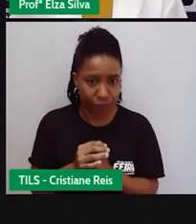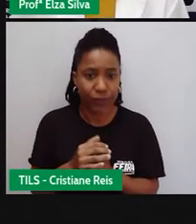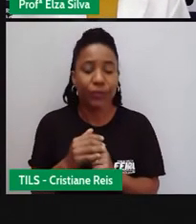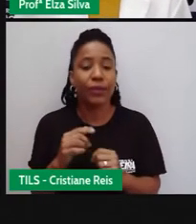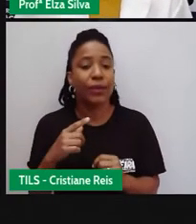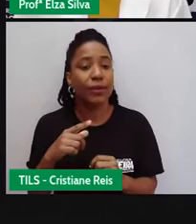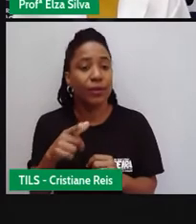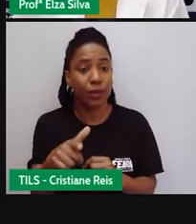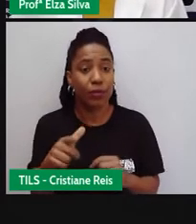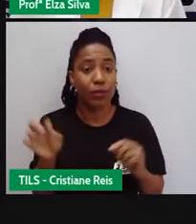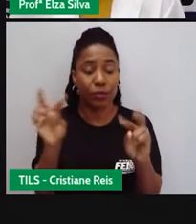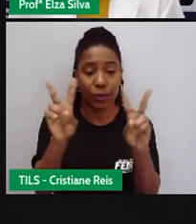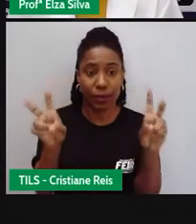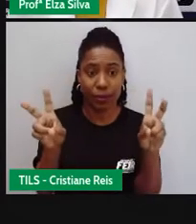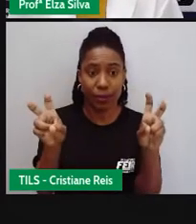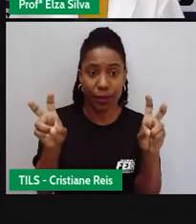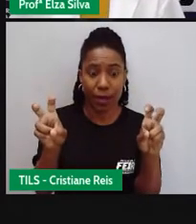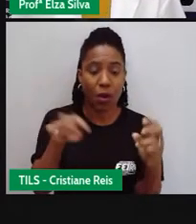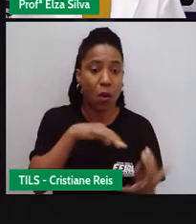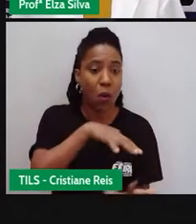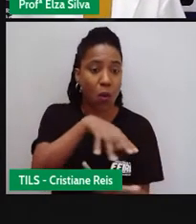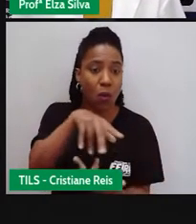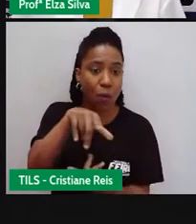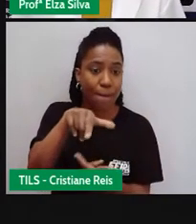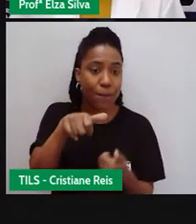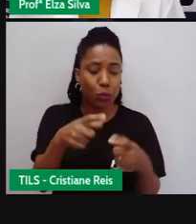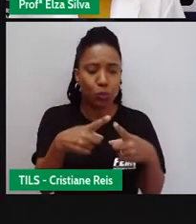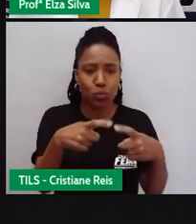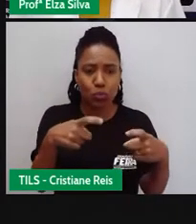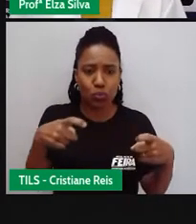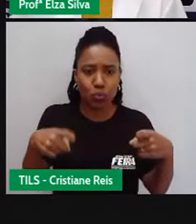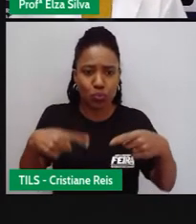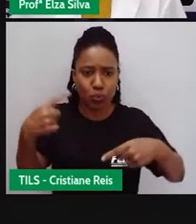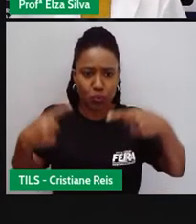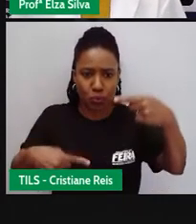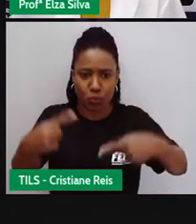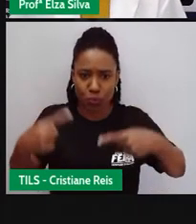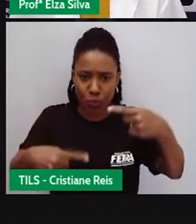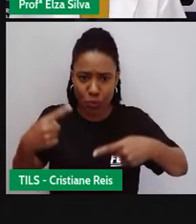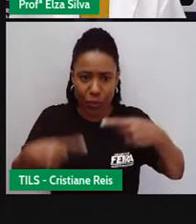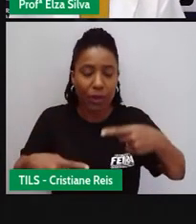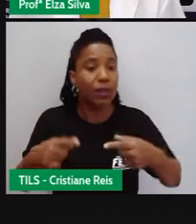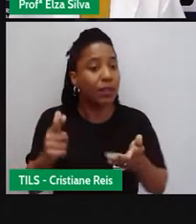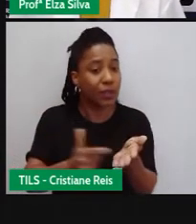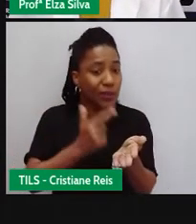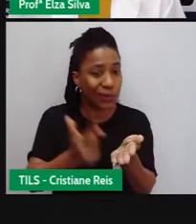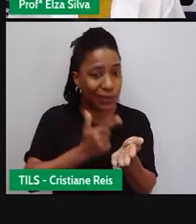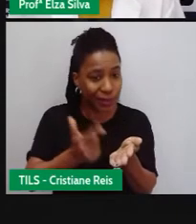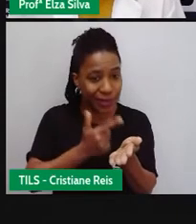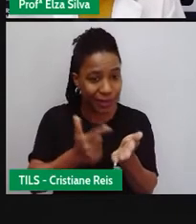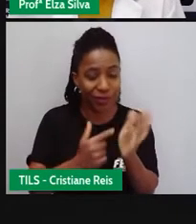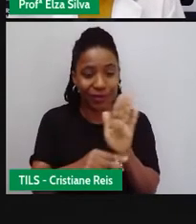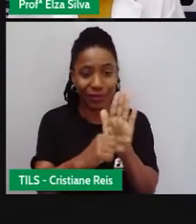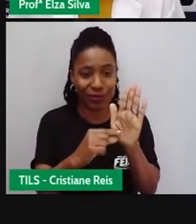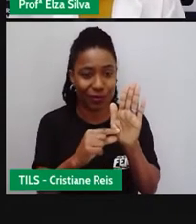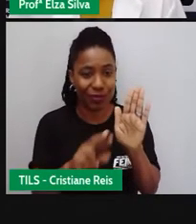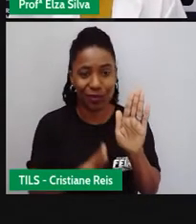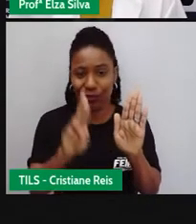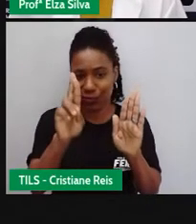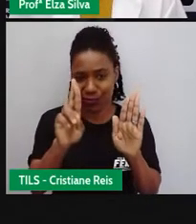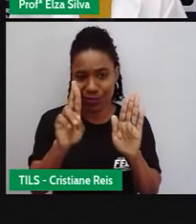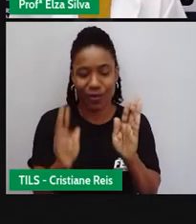Tem um livro que foi publicado em 1898 por Wells e está enquadrado no gênero